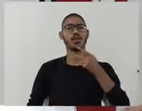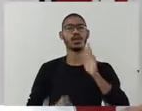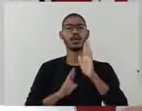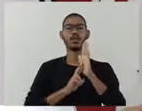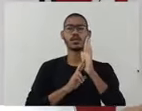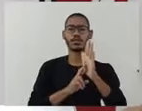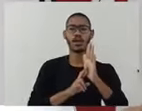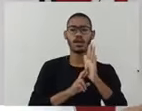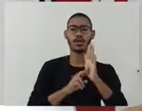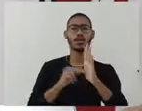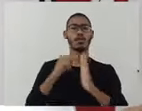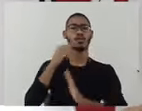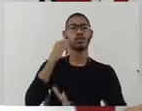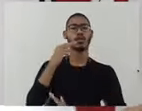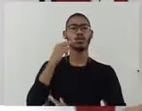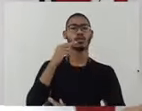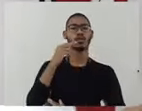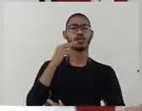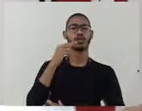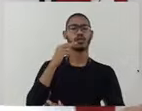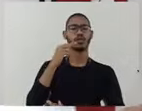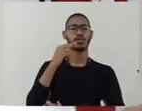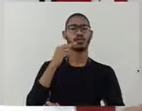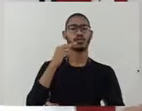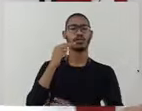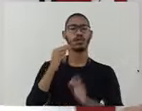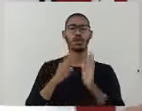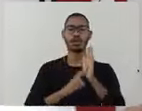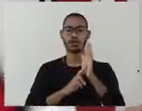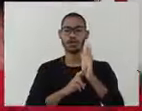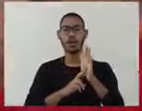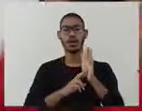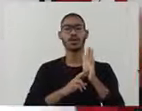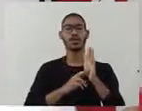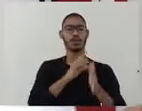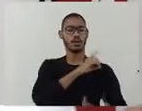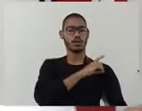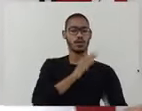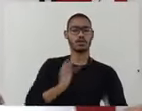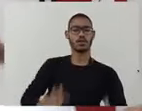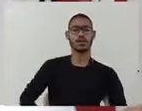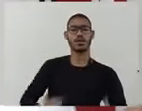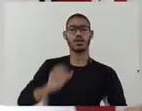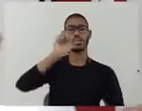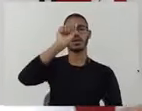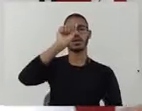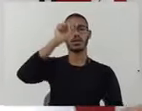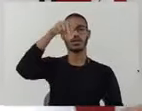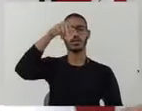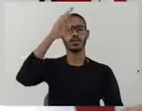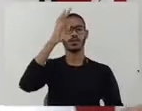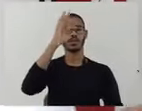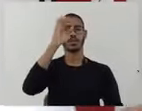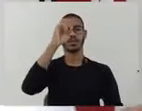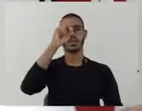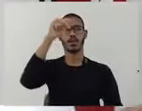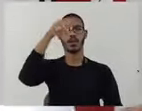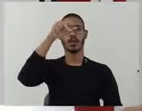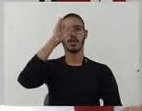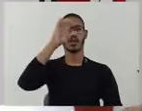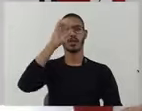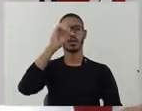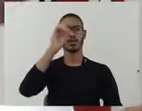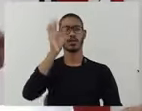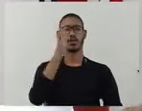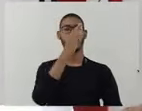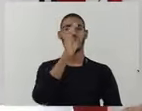porque também foi relacionado àqueles vereadores que estiverem no apoio do mesmo a feira de saúde e não um